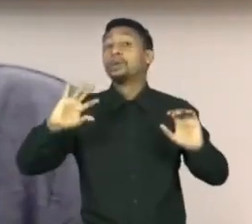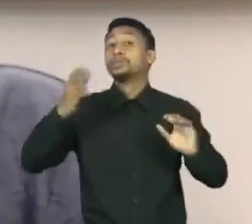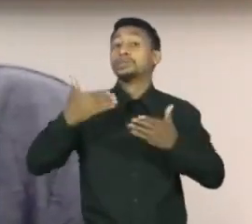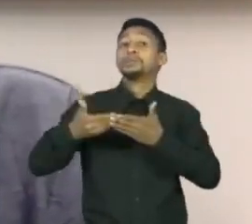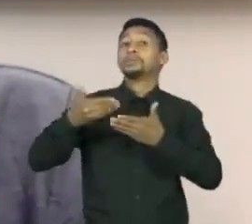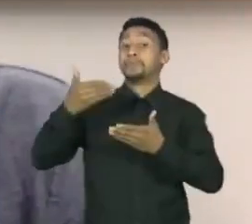o modernismo no Brasil.